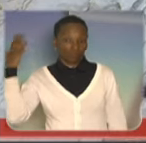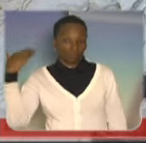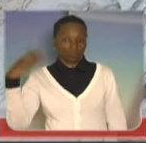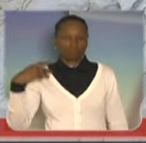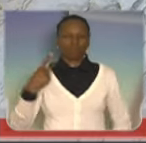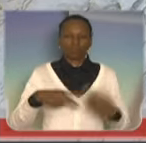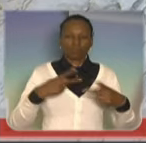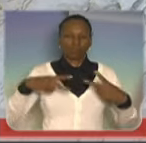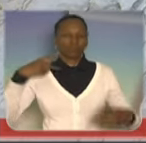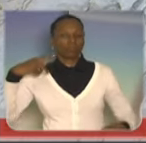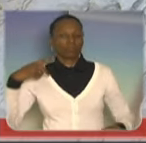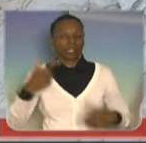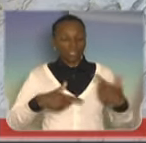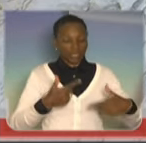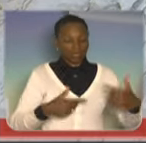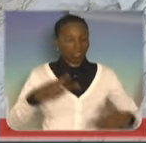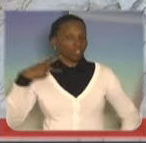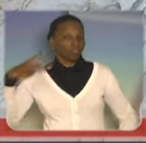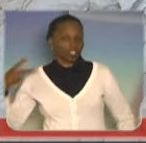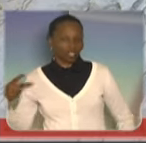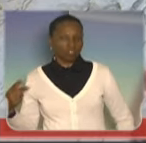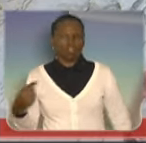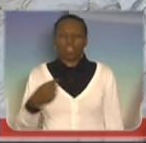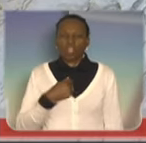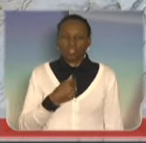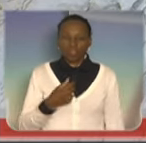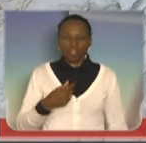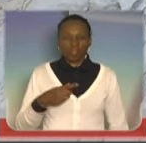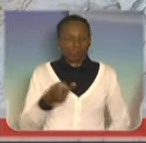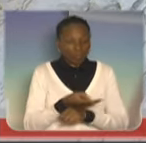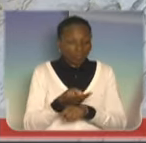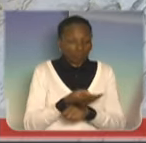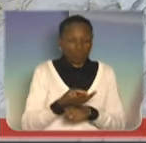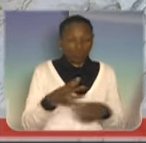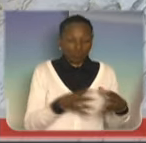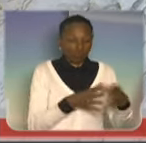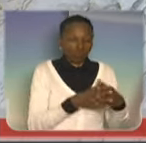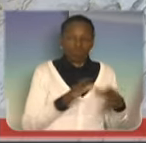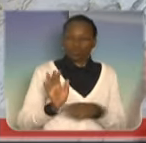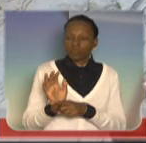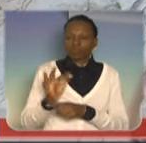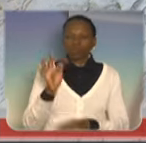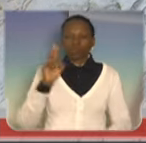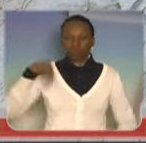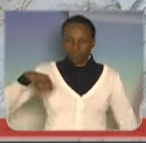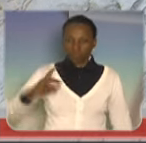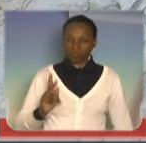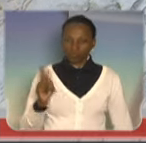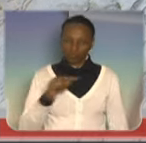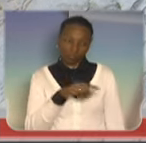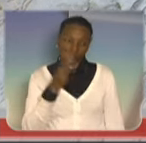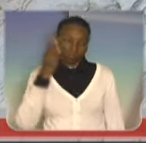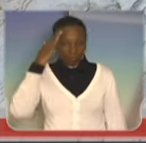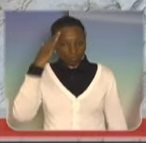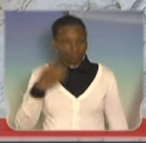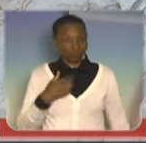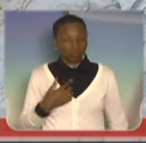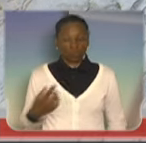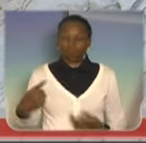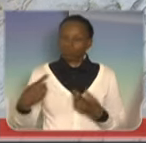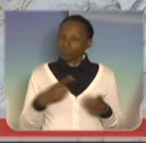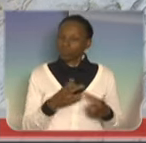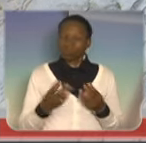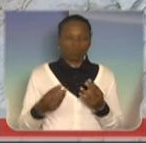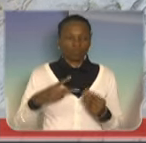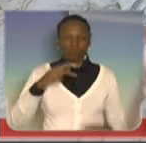A senhora sabe que eu sou um que combato fortemente o pancadão, tanto que eu e o Coronel Camilo temos até um projeto de lei combatendo esse tipo de crime. E eu